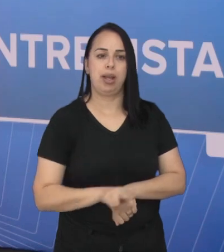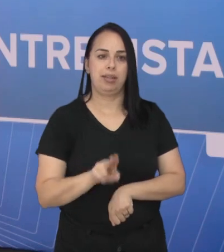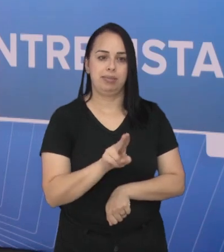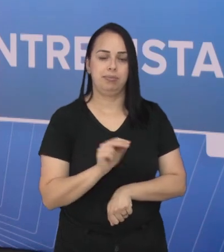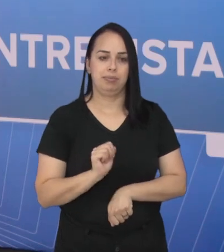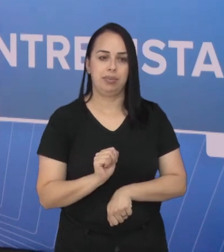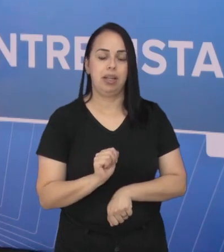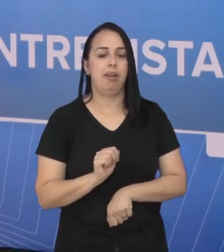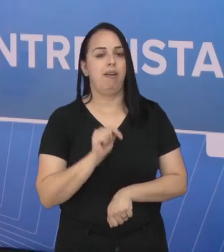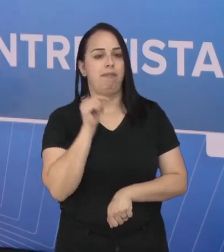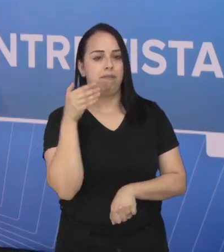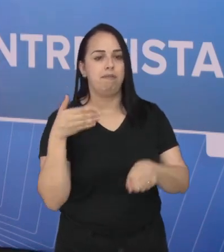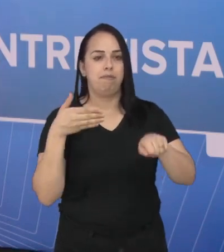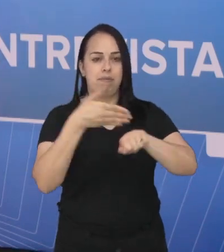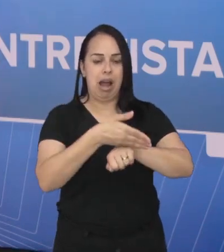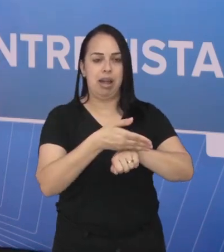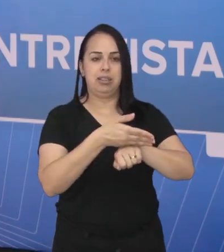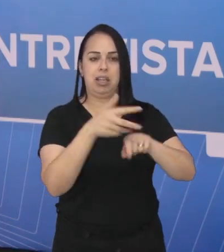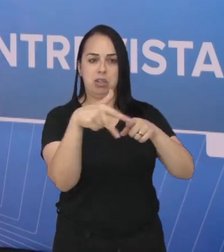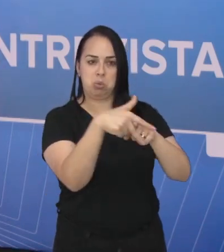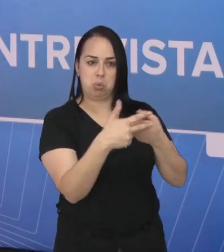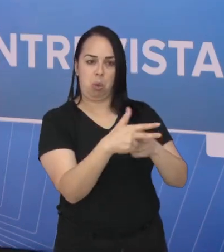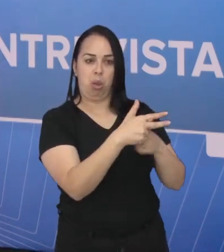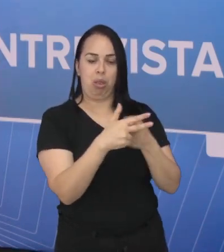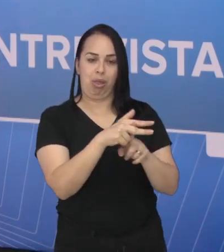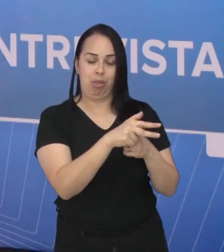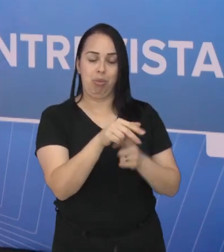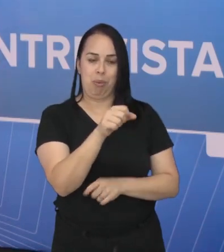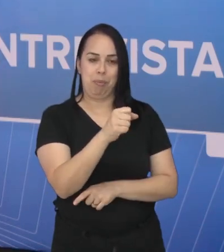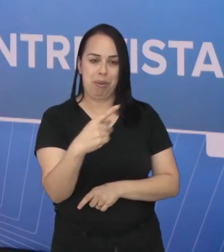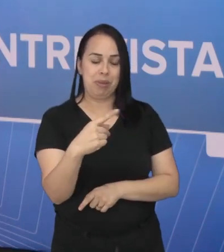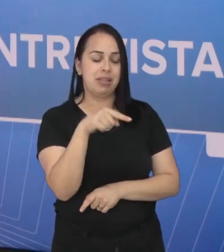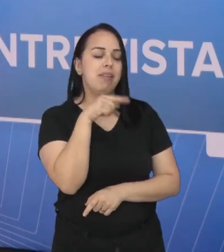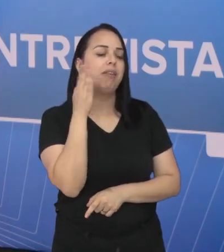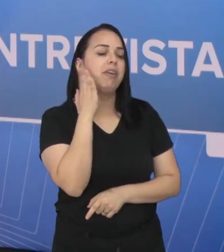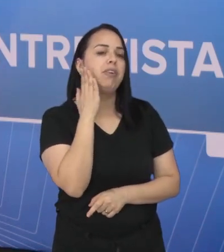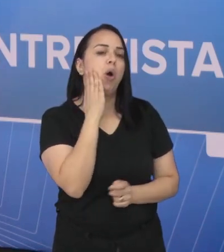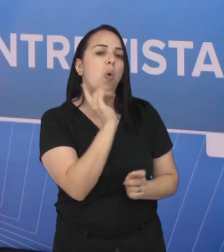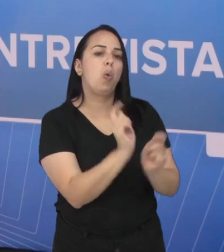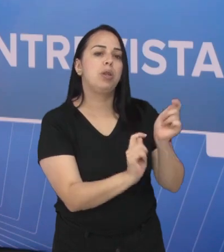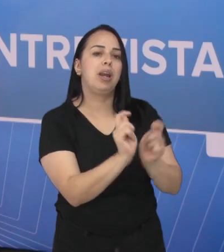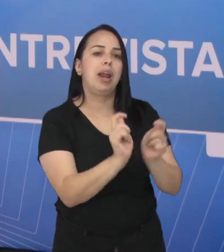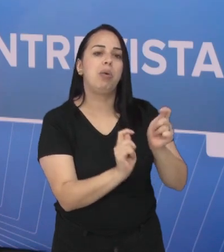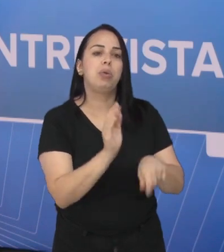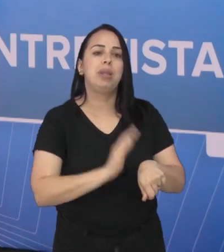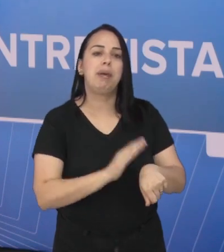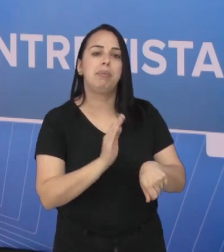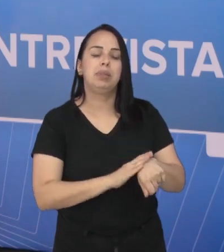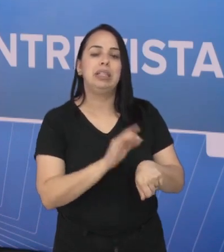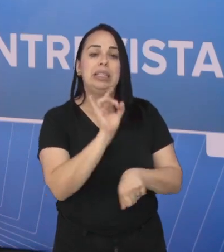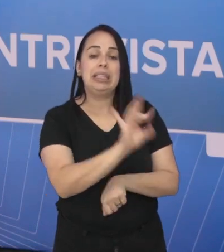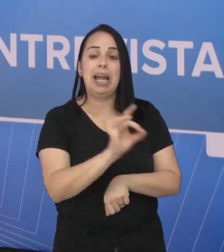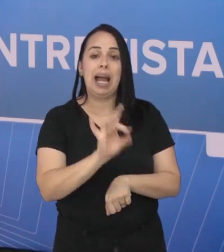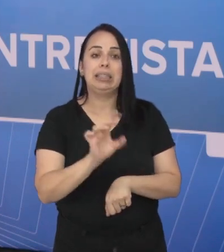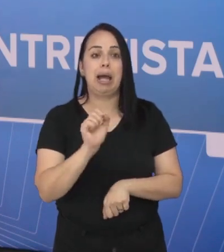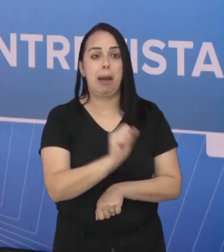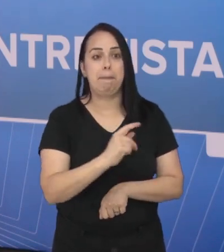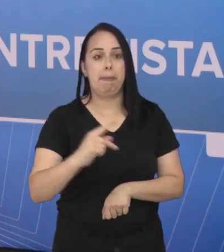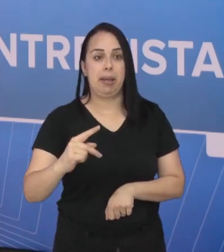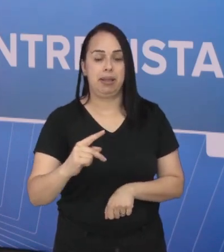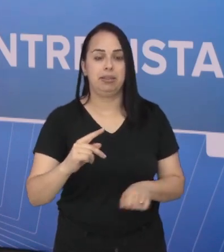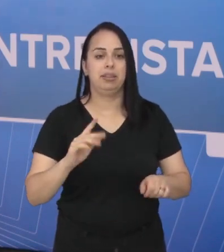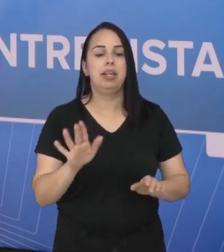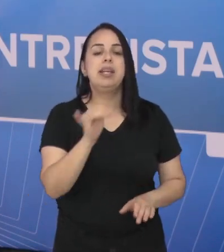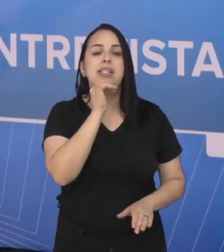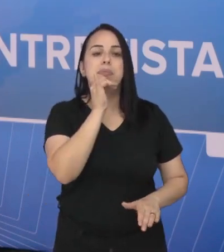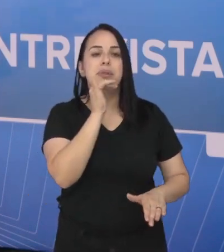tempo. Entra nas configurações do dispositivo e você vai definir controle de tempo para cada aplicativo.